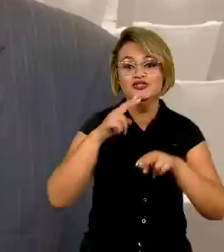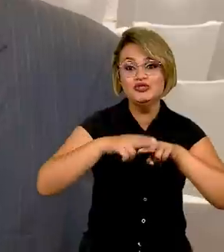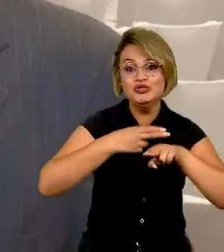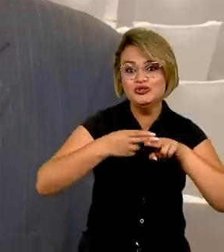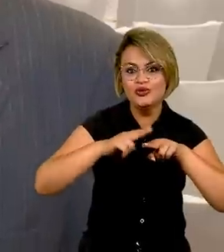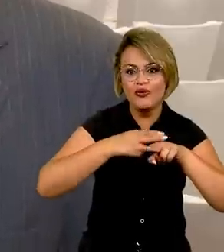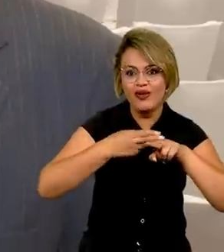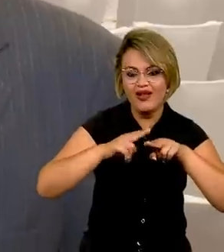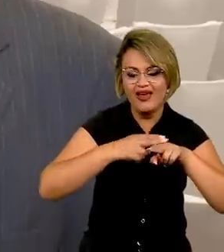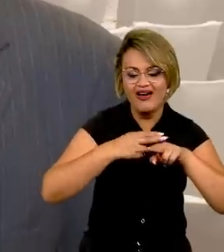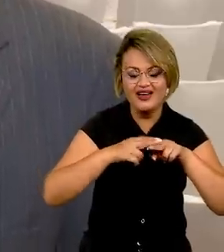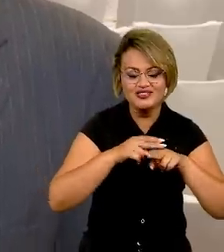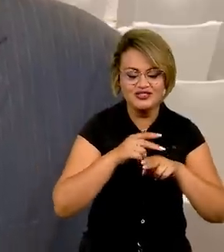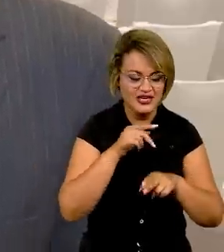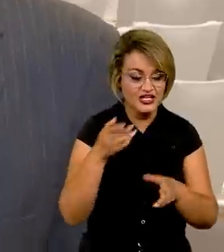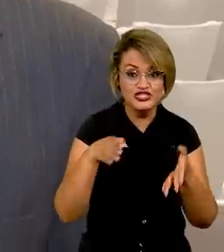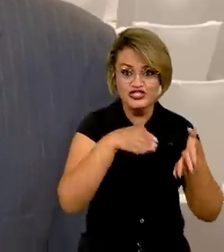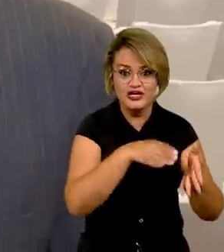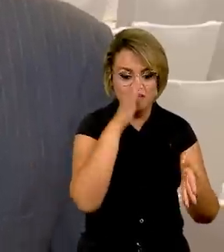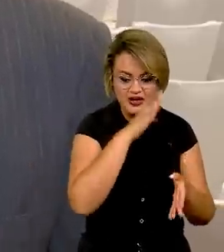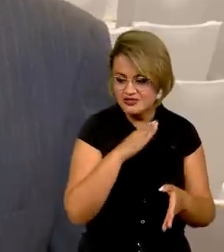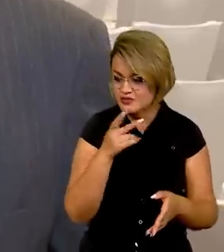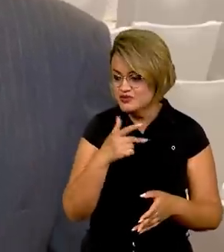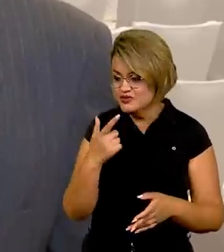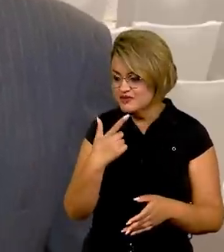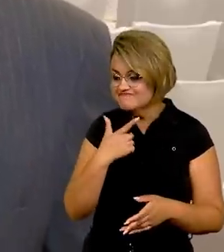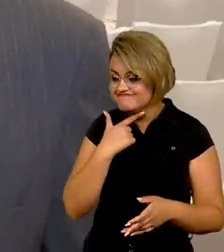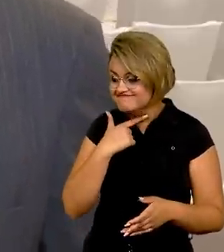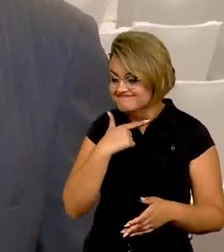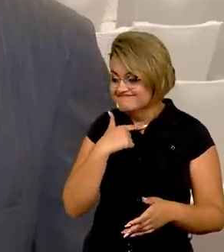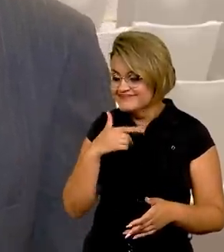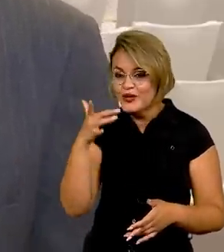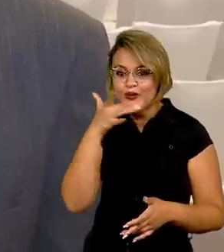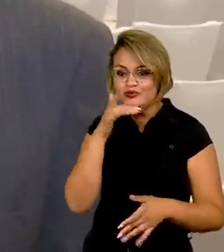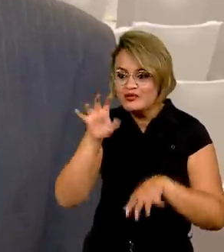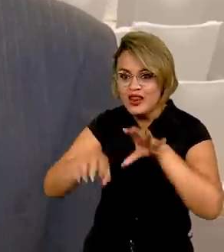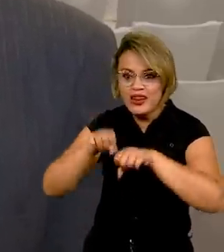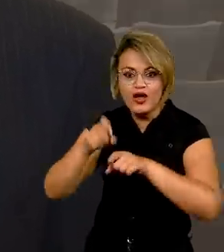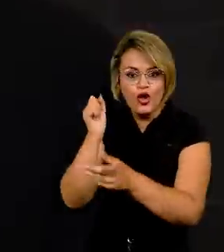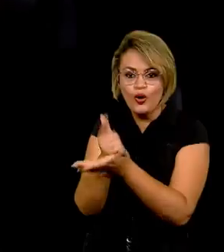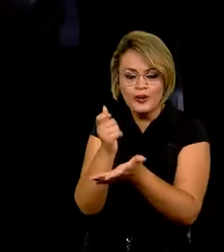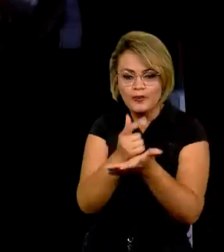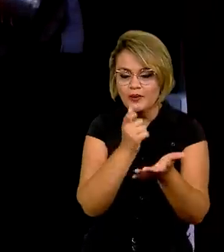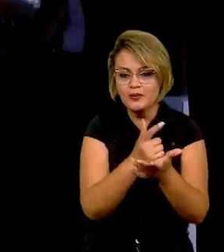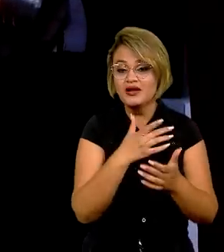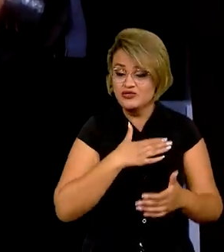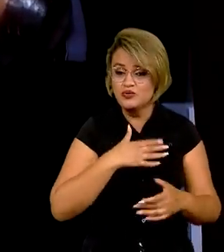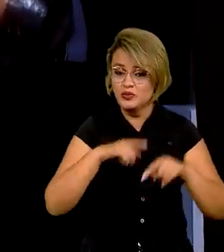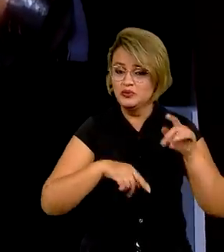acaba, todo mundo gosta. Há uma tendência natural deles gostarem dos produtos brasileiros.